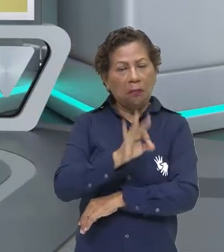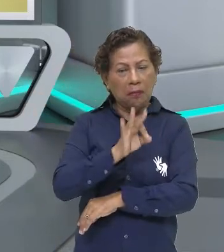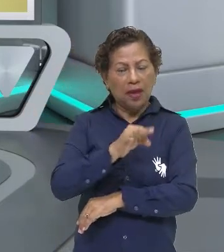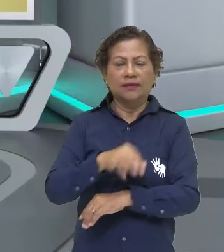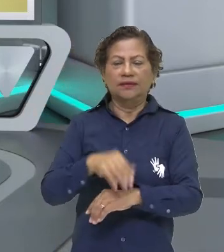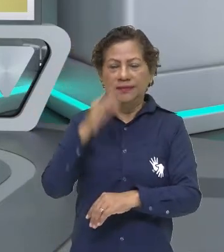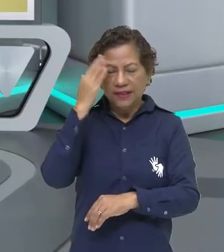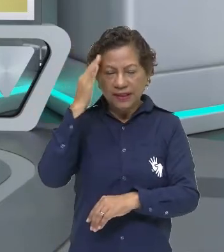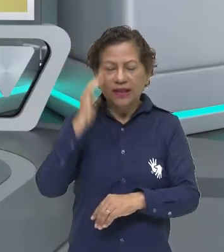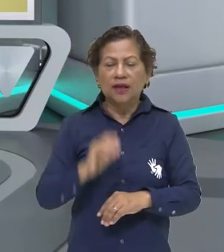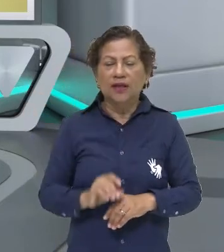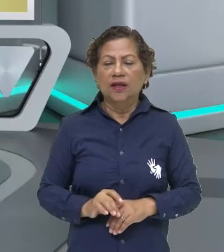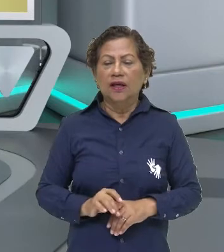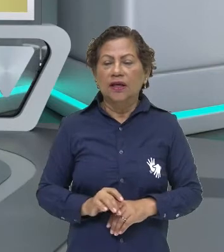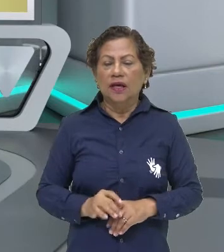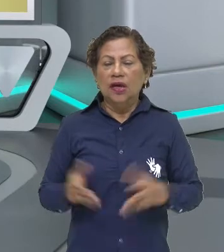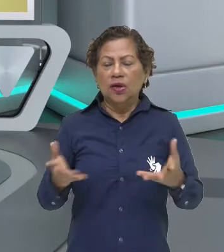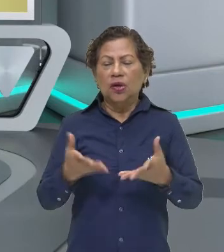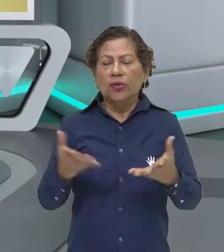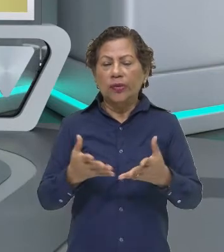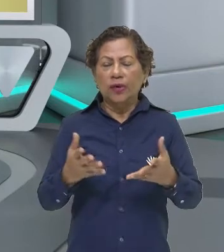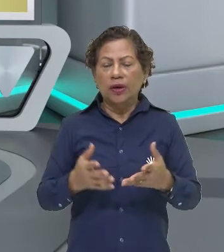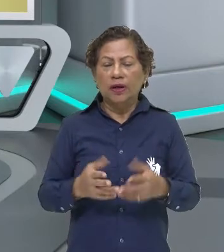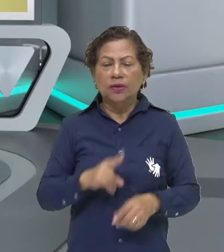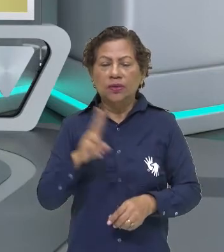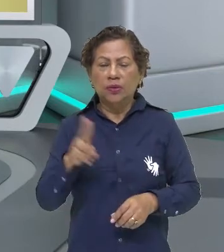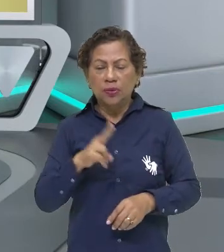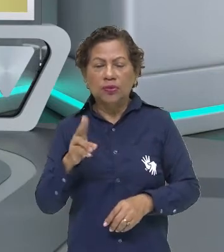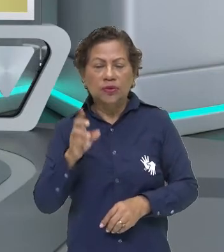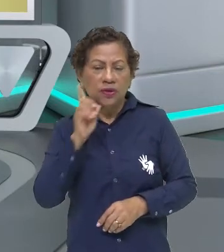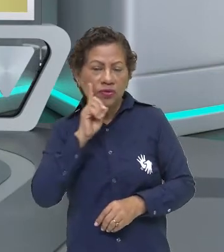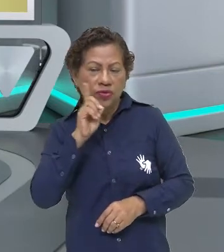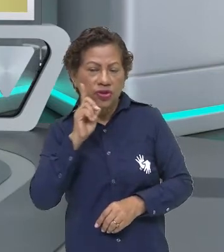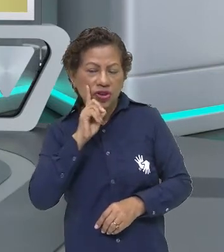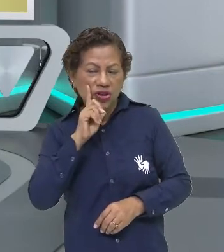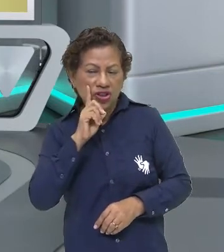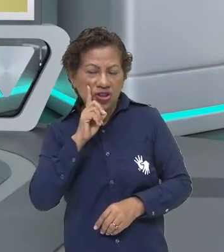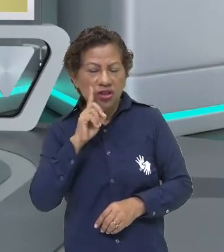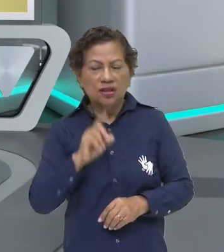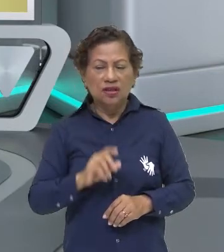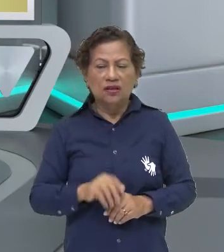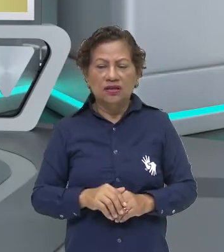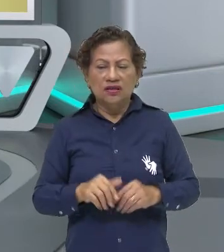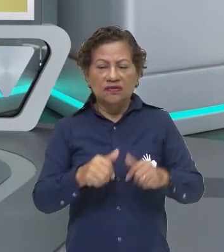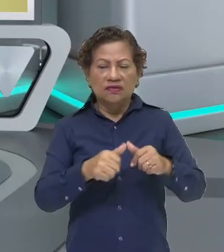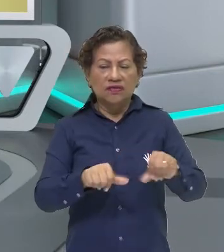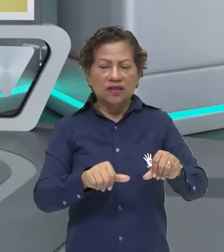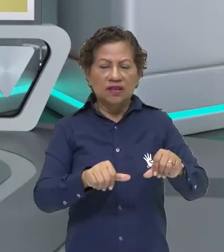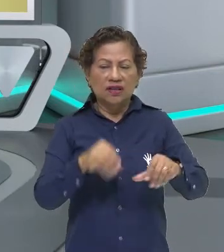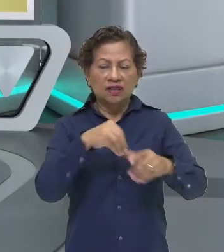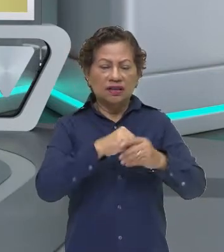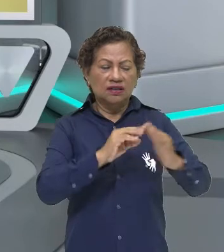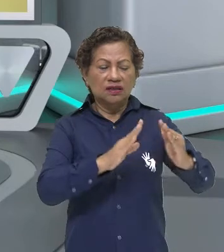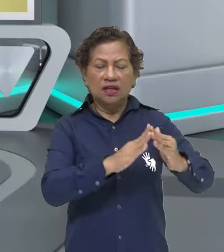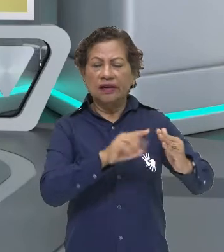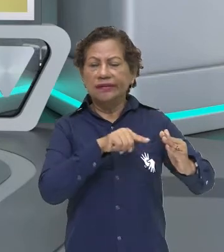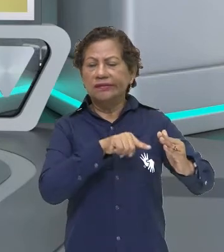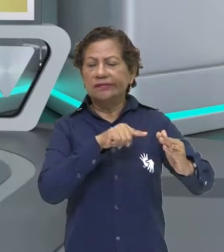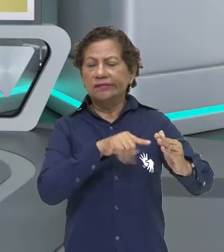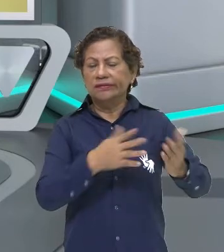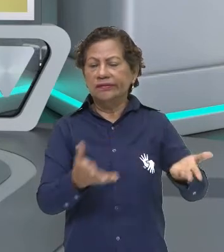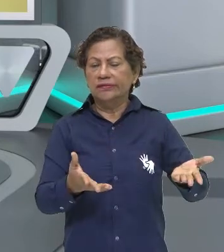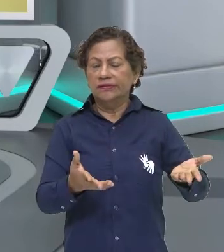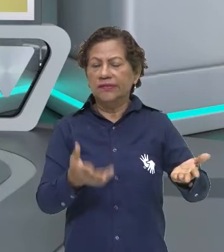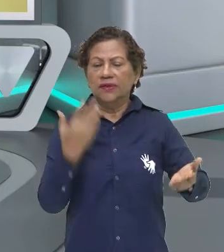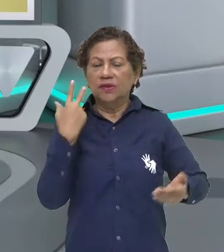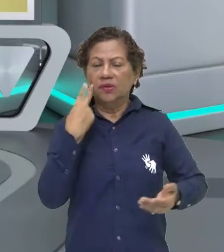artesanato ou um objeto do dia a dia. Às vezes as pessoas dizem assim, fazem uma blusinha